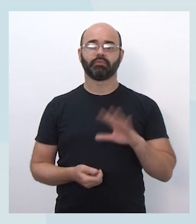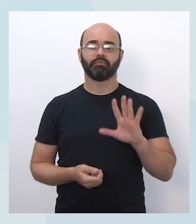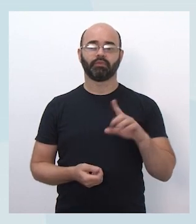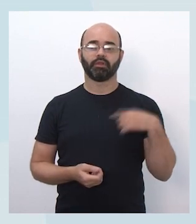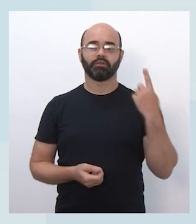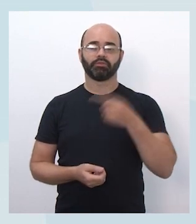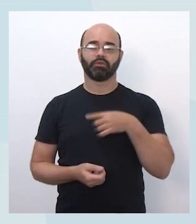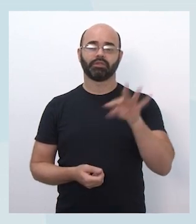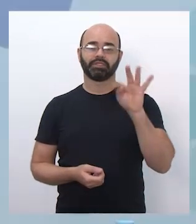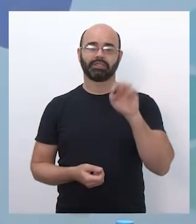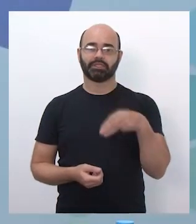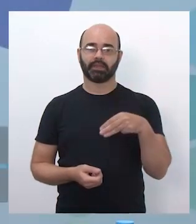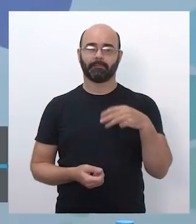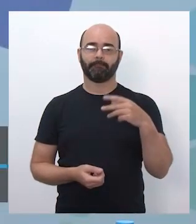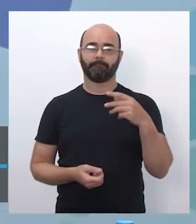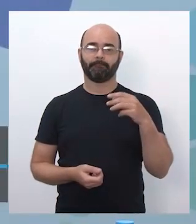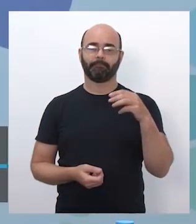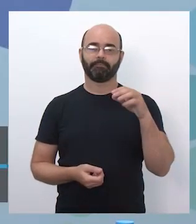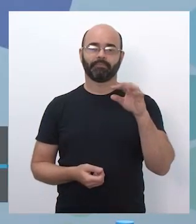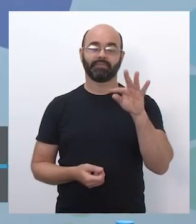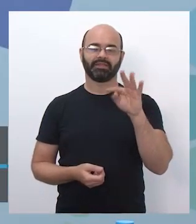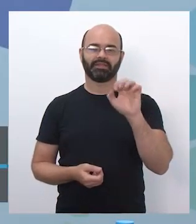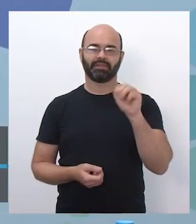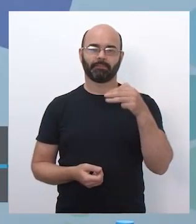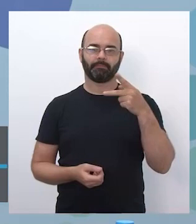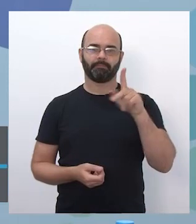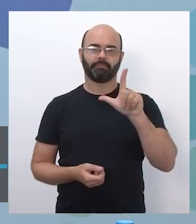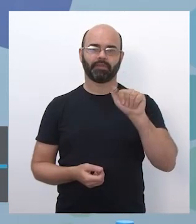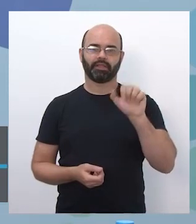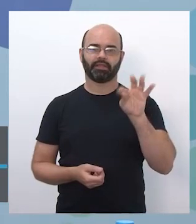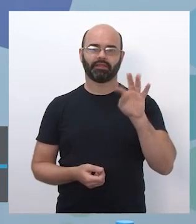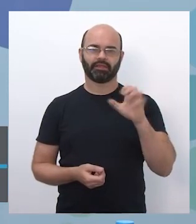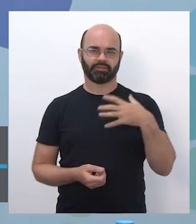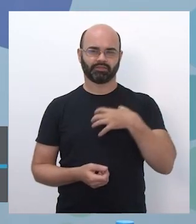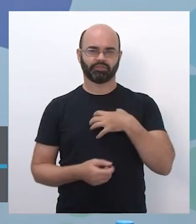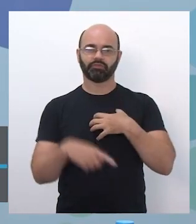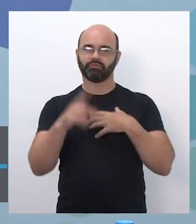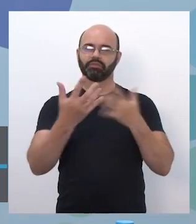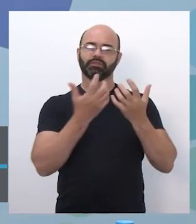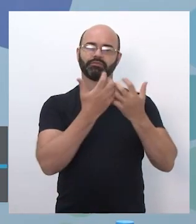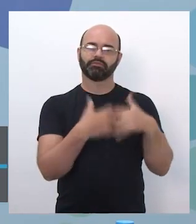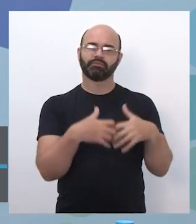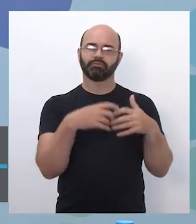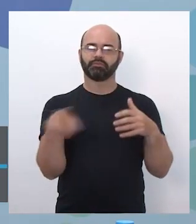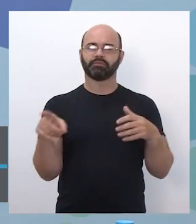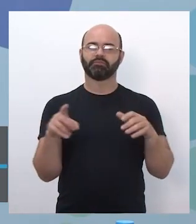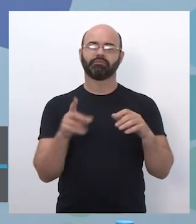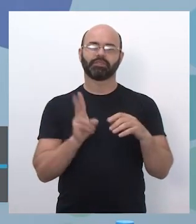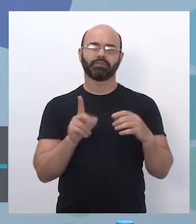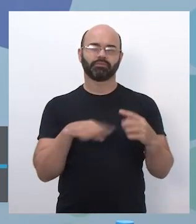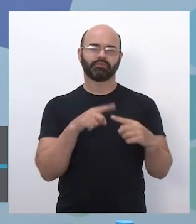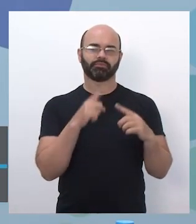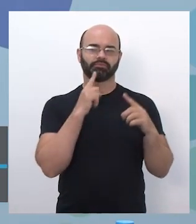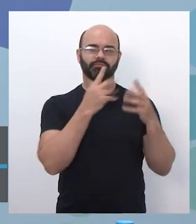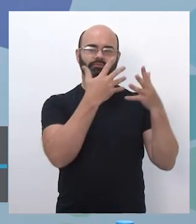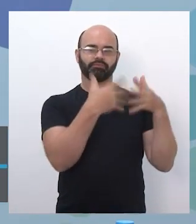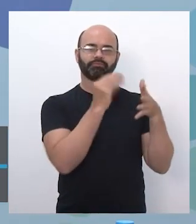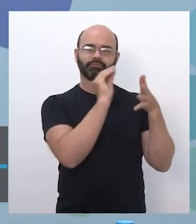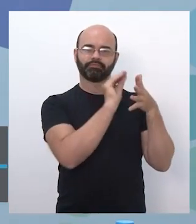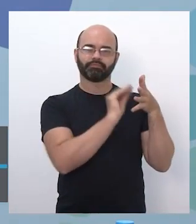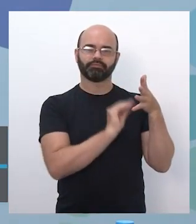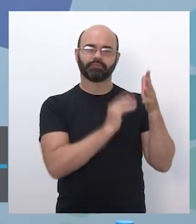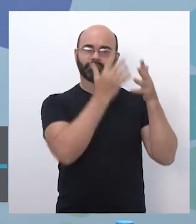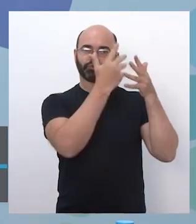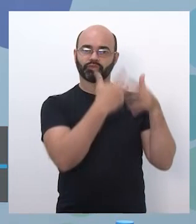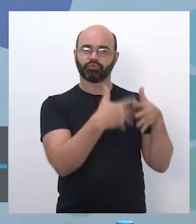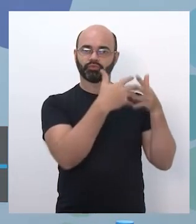um formatozinho, para que vocês possam estruturar suas próprias missões, mesmo em parceria com seus alunos. Isso